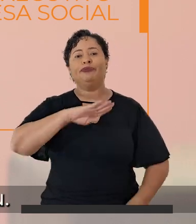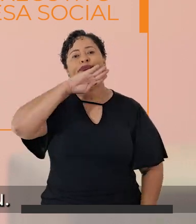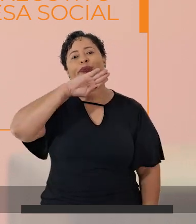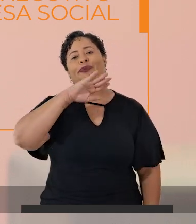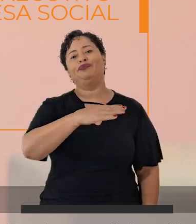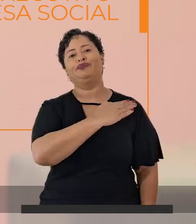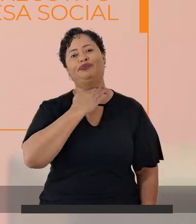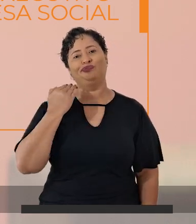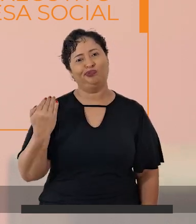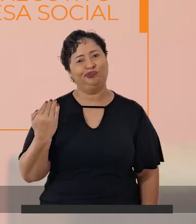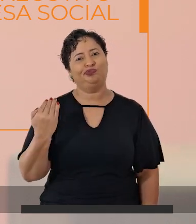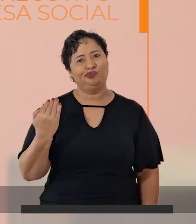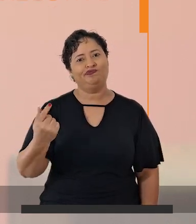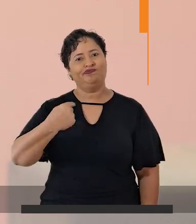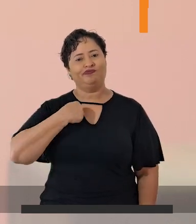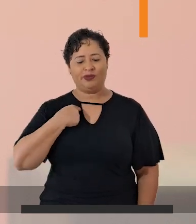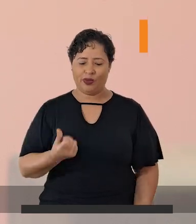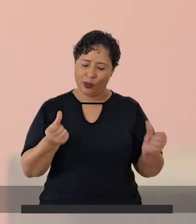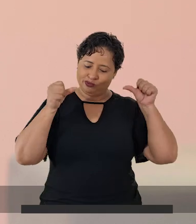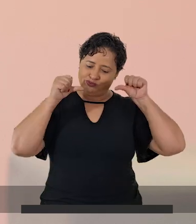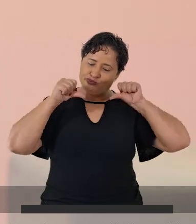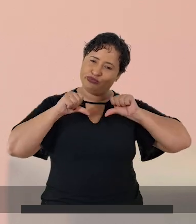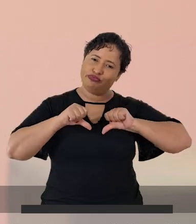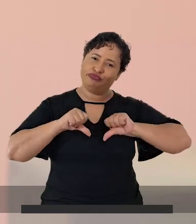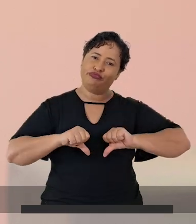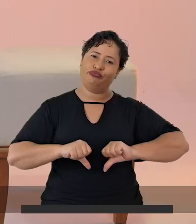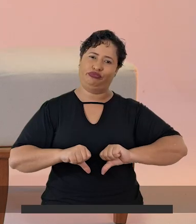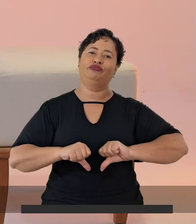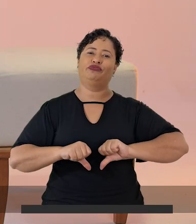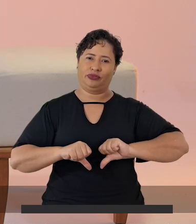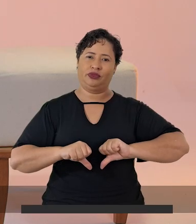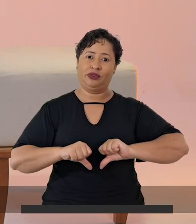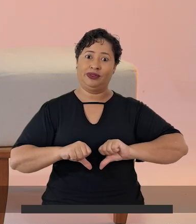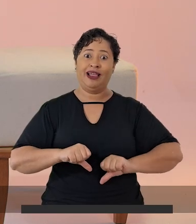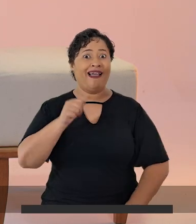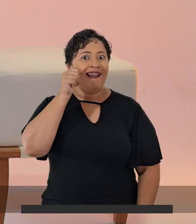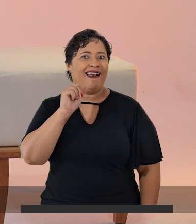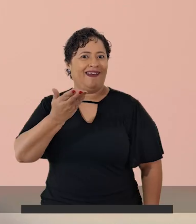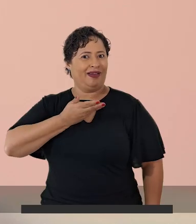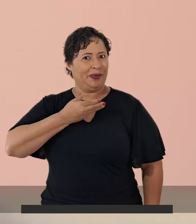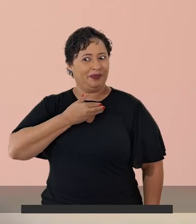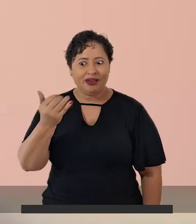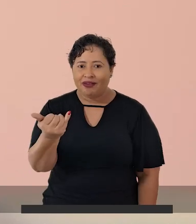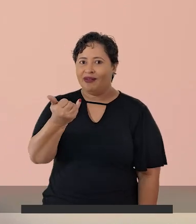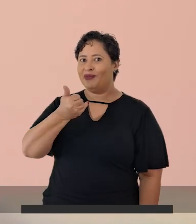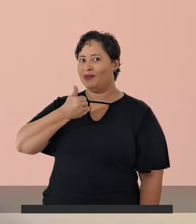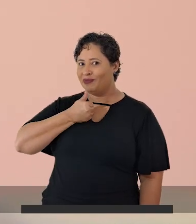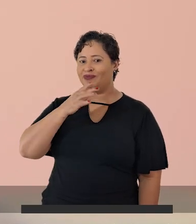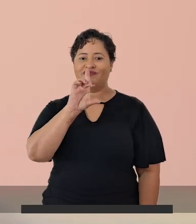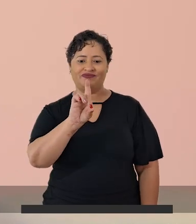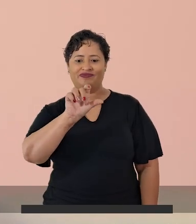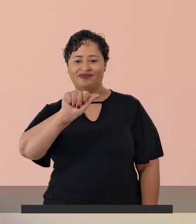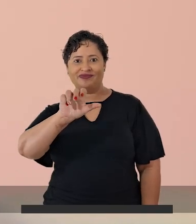faleceu e aí realmente foi quando o meu quadro piorou. Até que uma grande amiga minha me falou do trabalho da